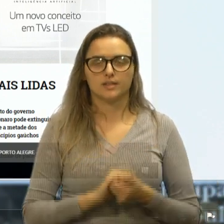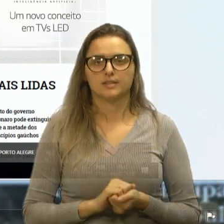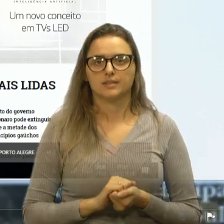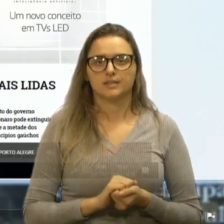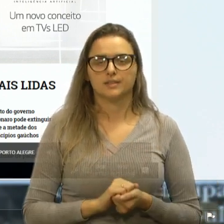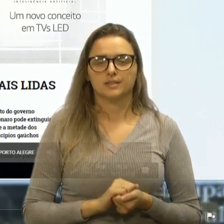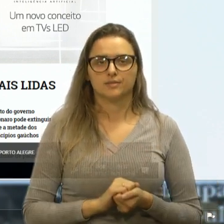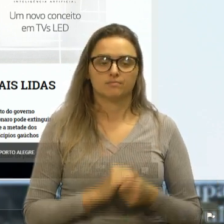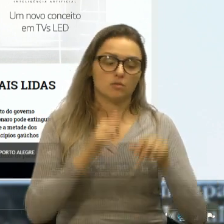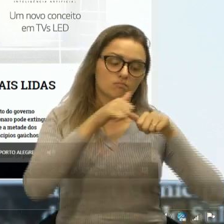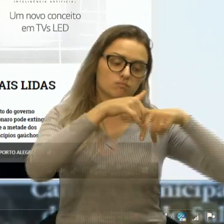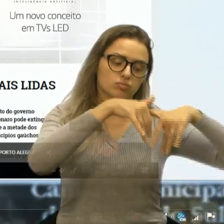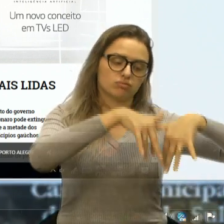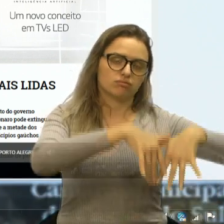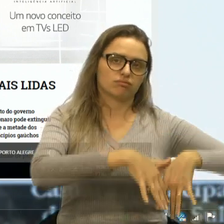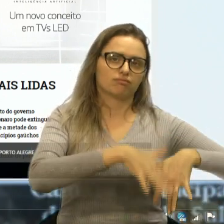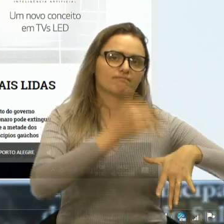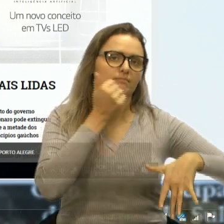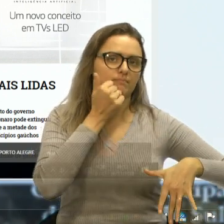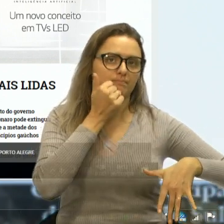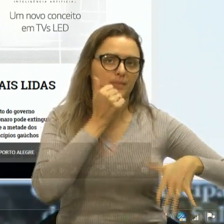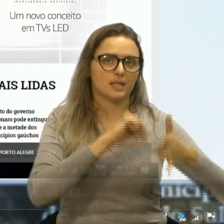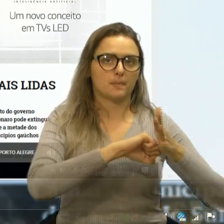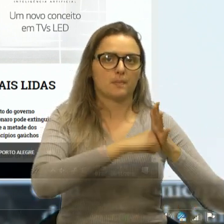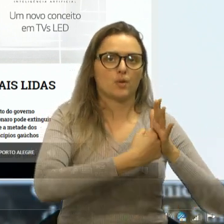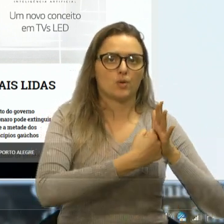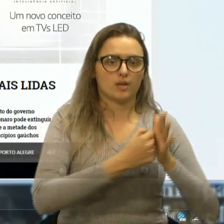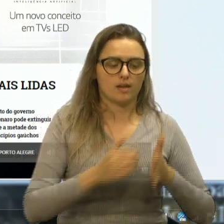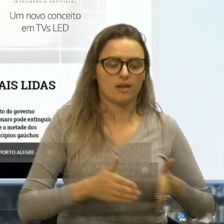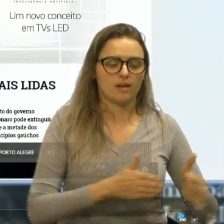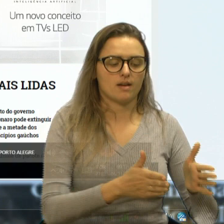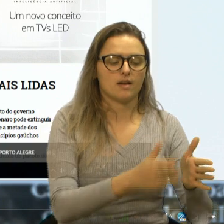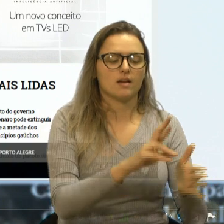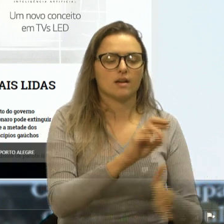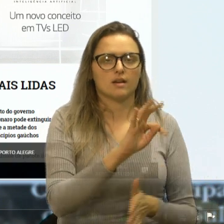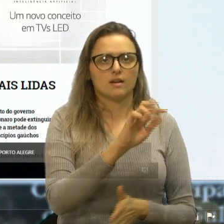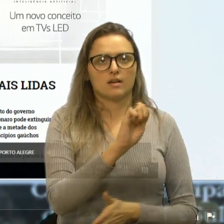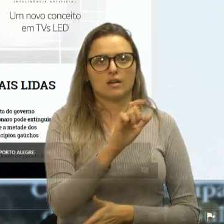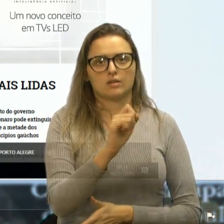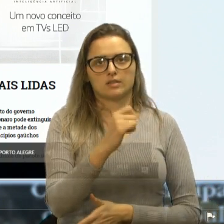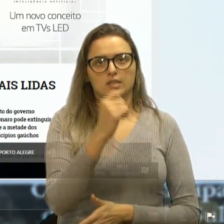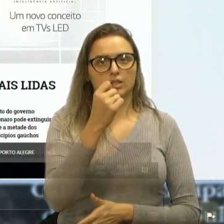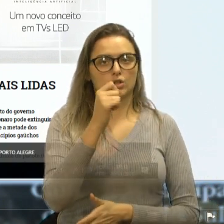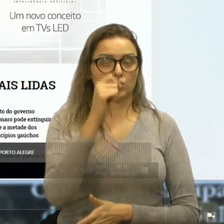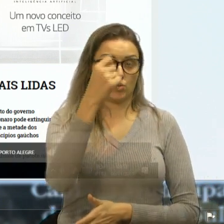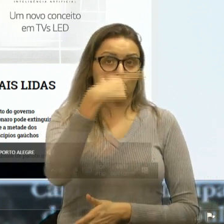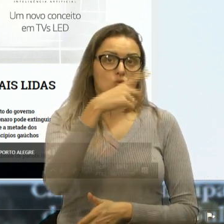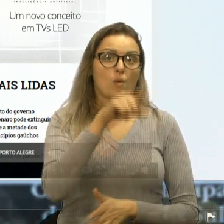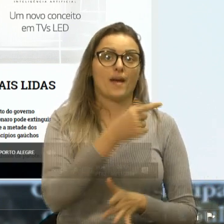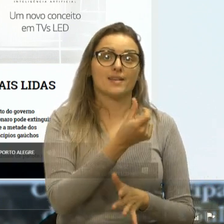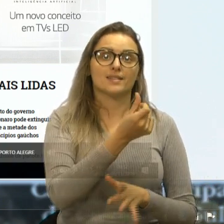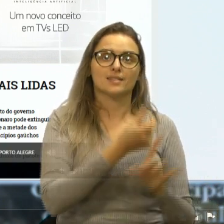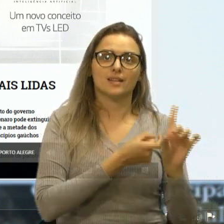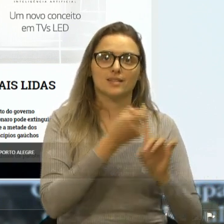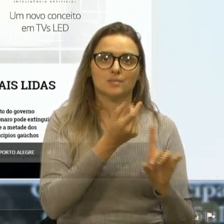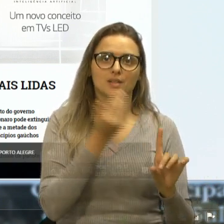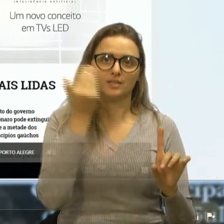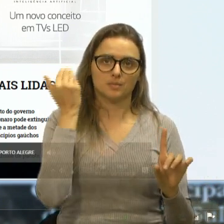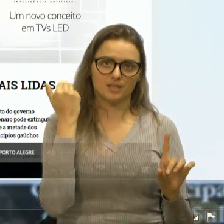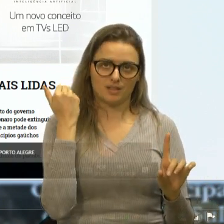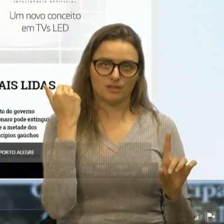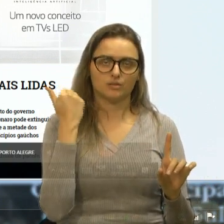barreira bloqueia do trânsito na Rota do Sol. Essa foto aí é de seis meses, seis meses atrás,